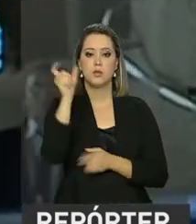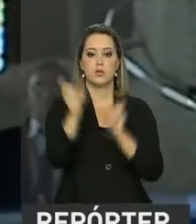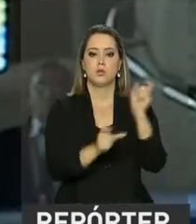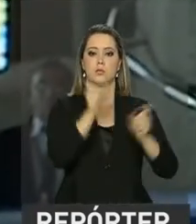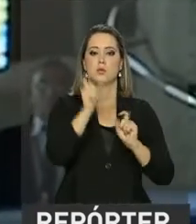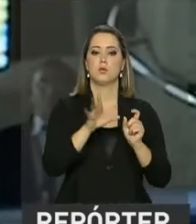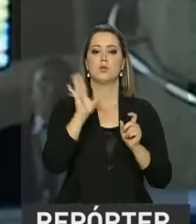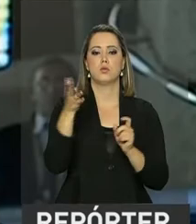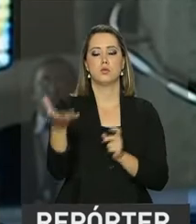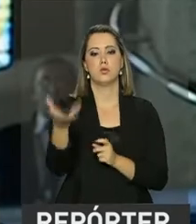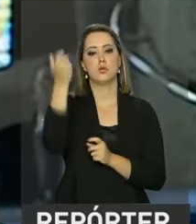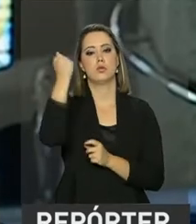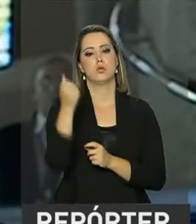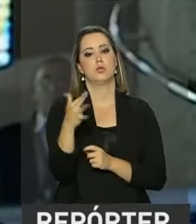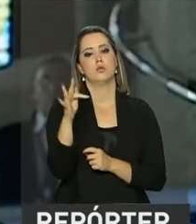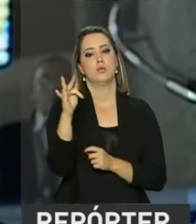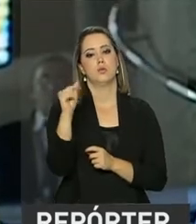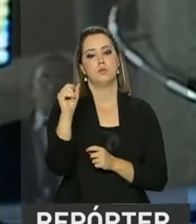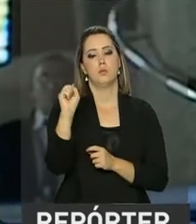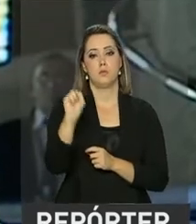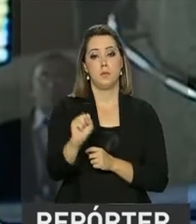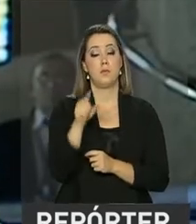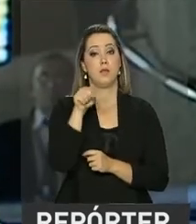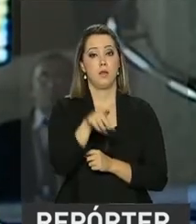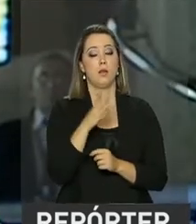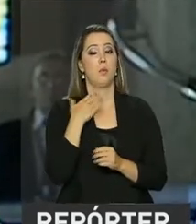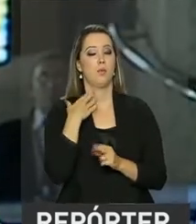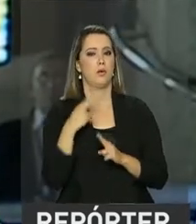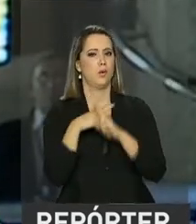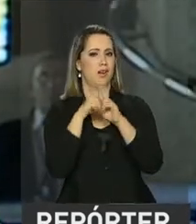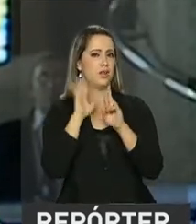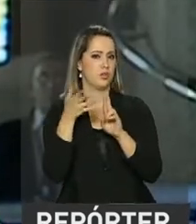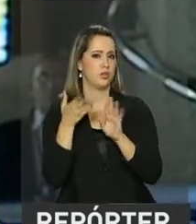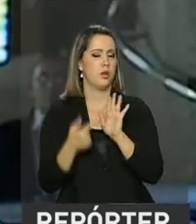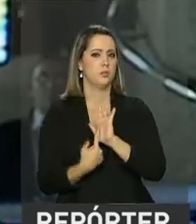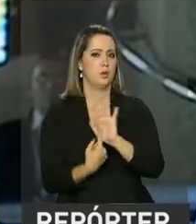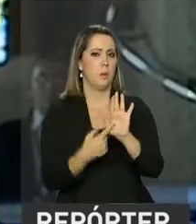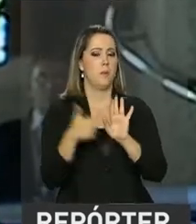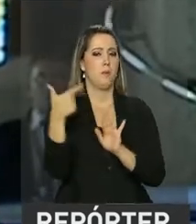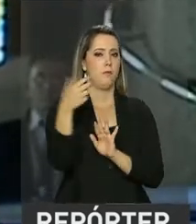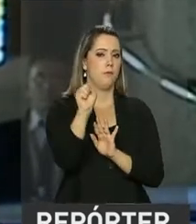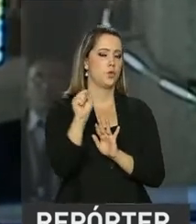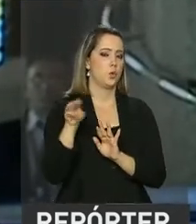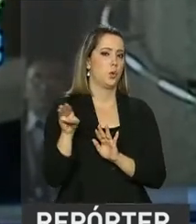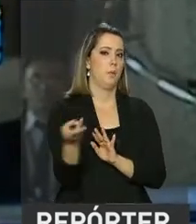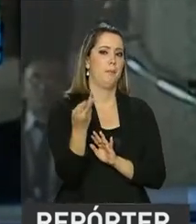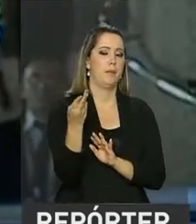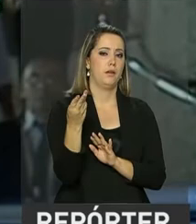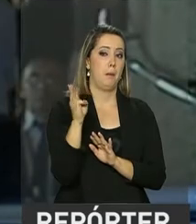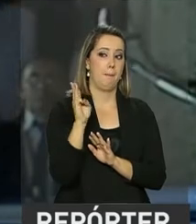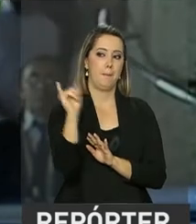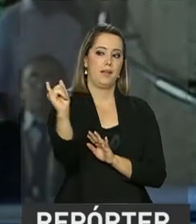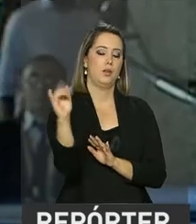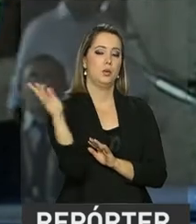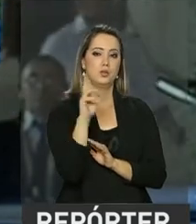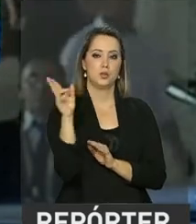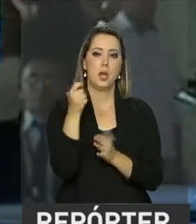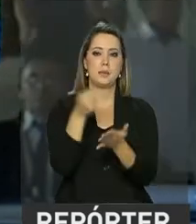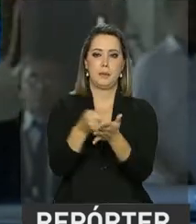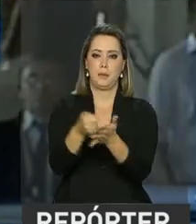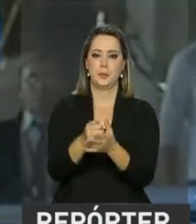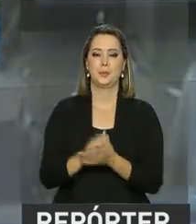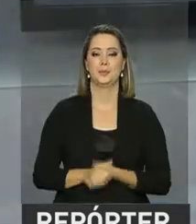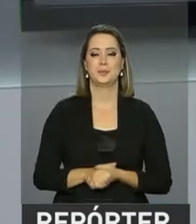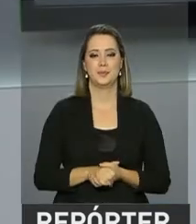já receberam o dinheiro do fundo de garantia. A Caixa registrou aí quase R$ 28 bilhões pagos. É com você no